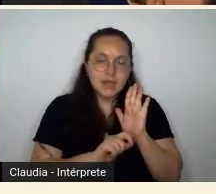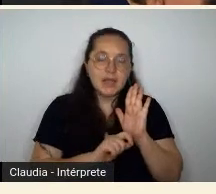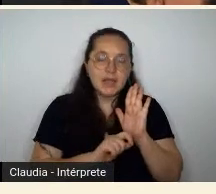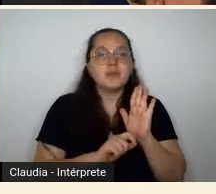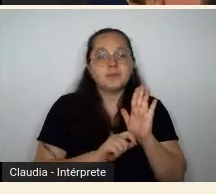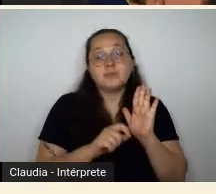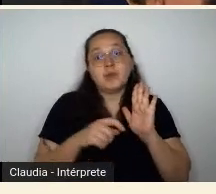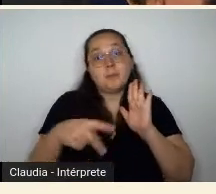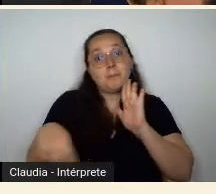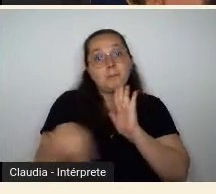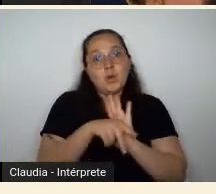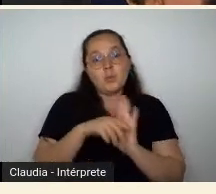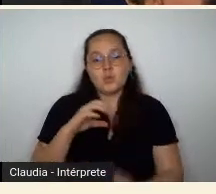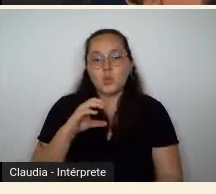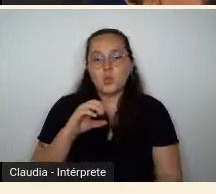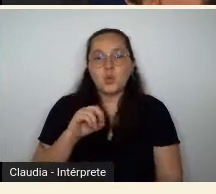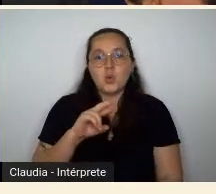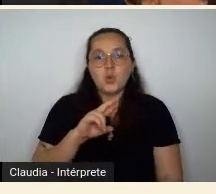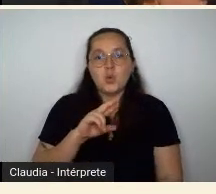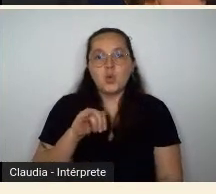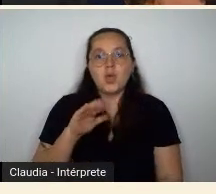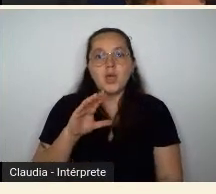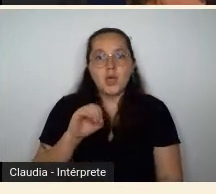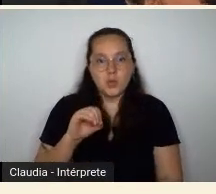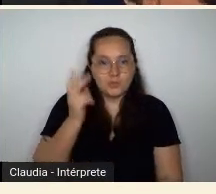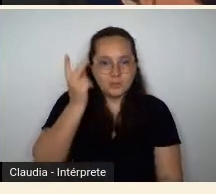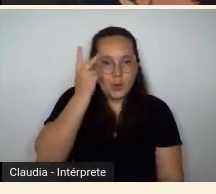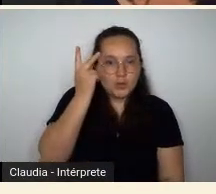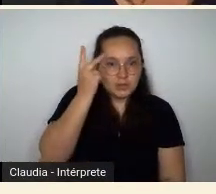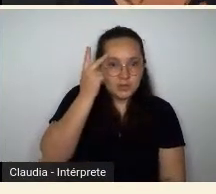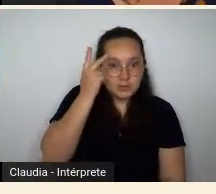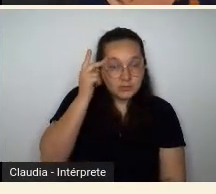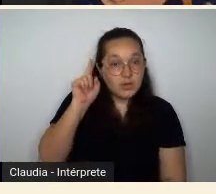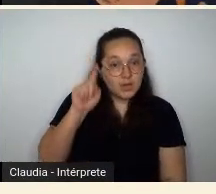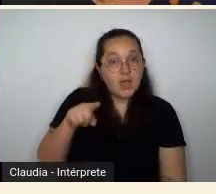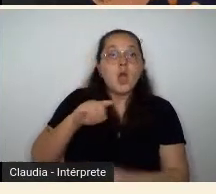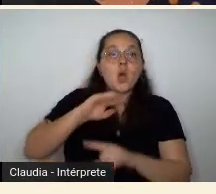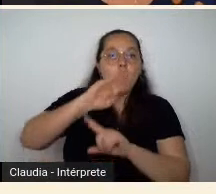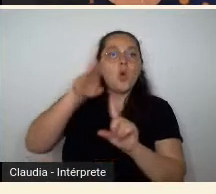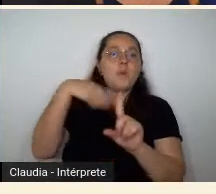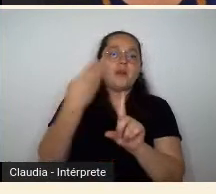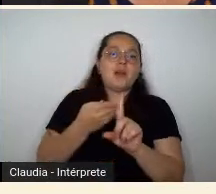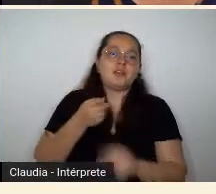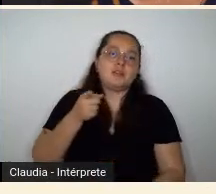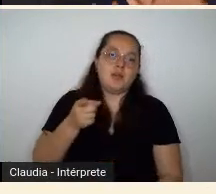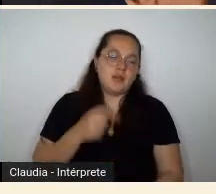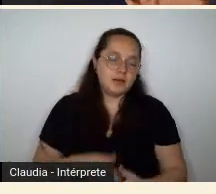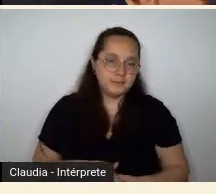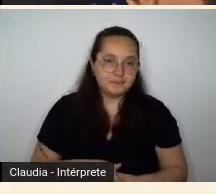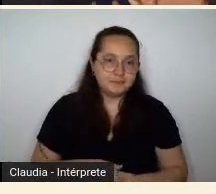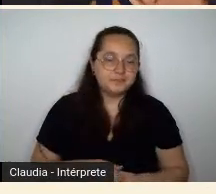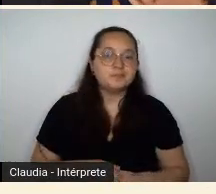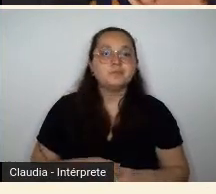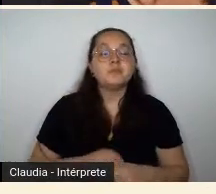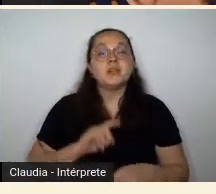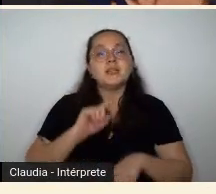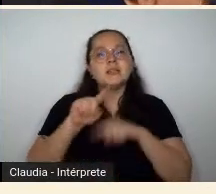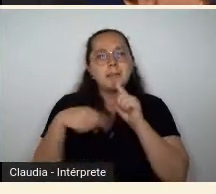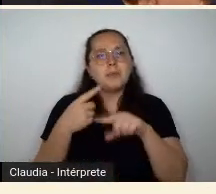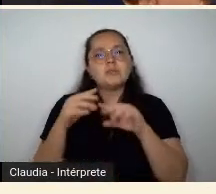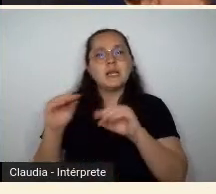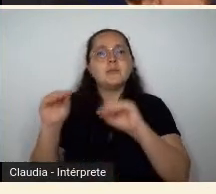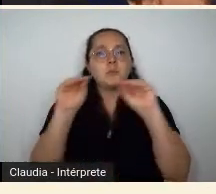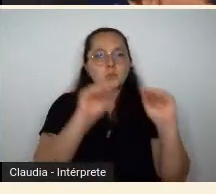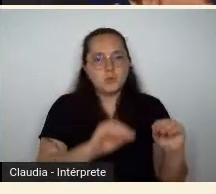Paulistano em homenagem ao Alfonso de Guimarães. Em 1917, quando ele se muda para São Paulo, ele